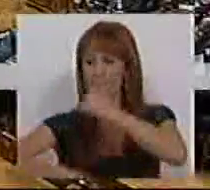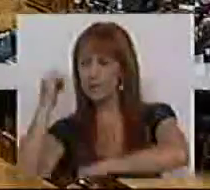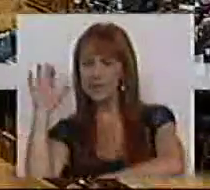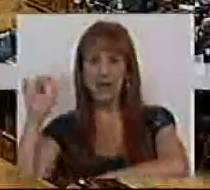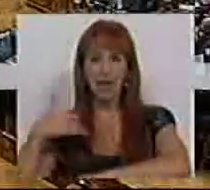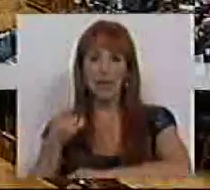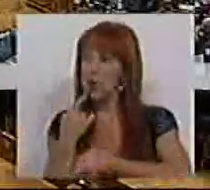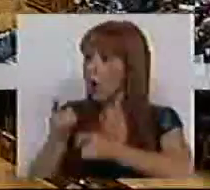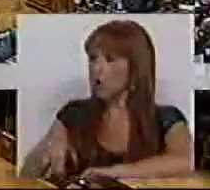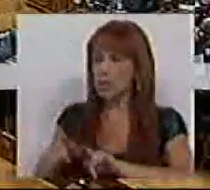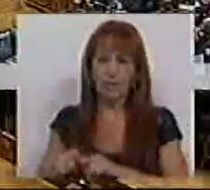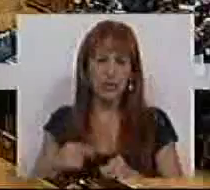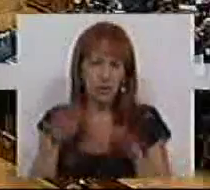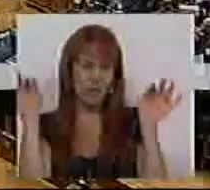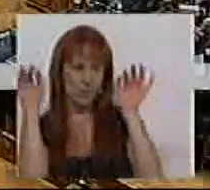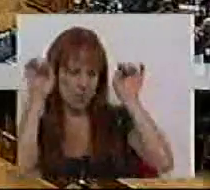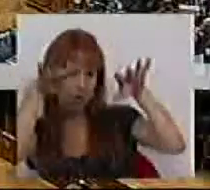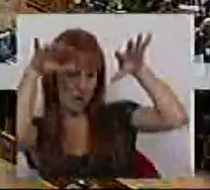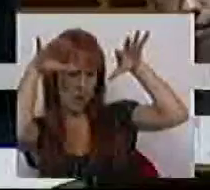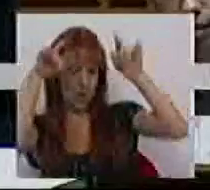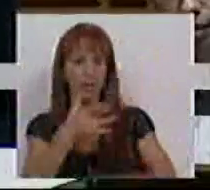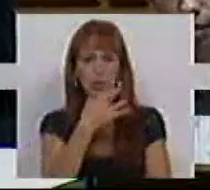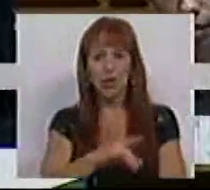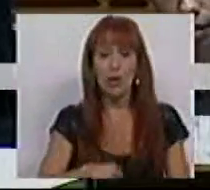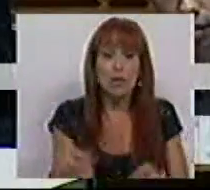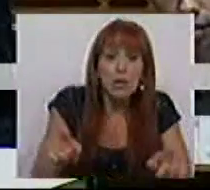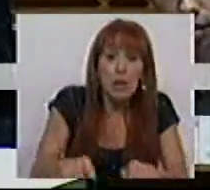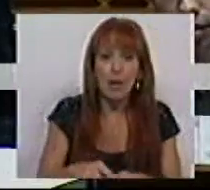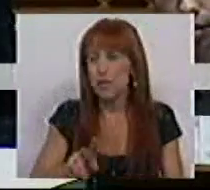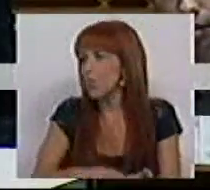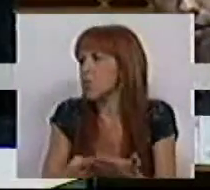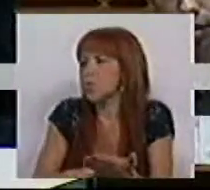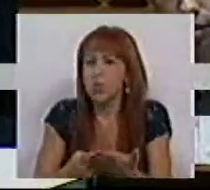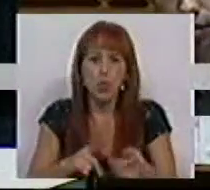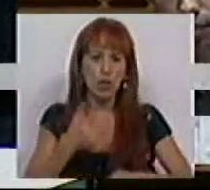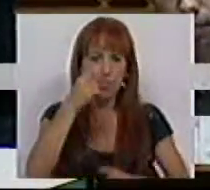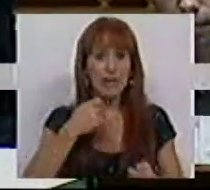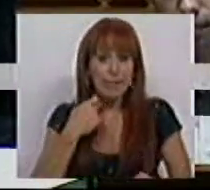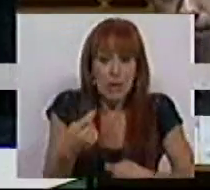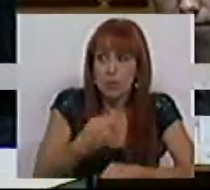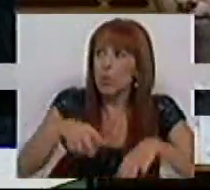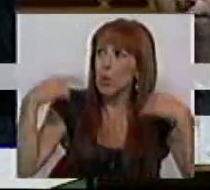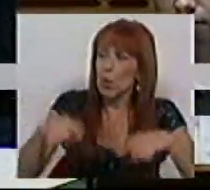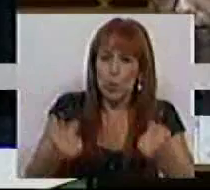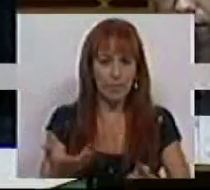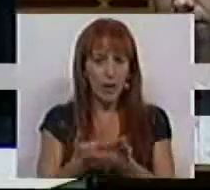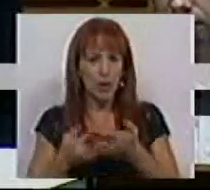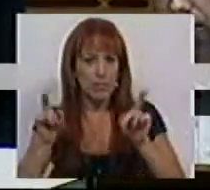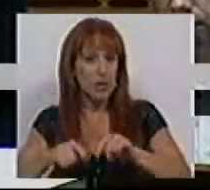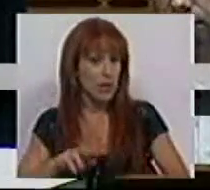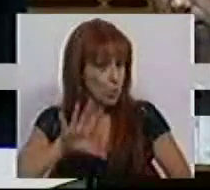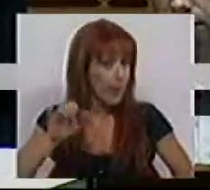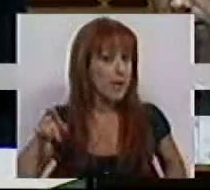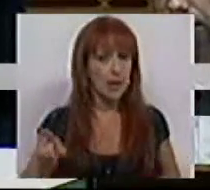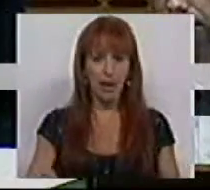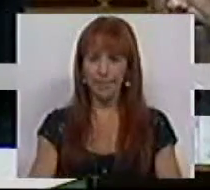CDS, que volta para o assombrar este Natal. É também o pesadelo dos pequenos comerciantes e da economia deste